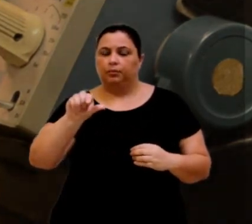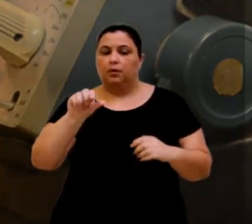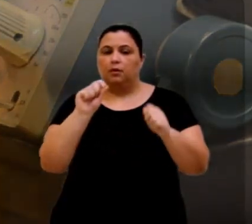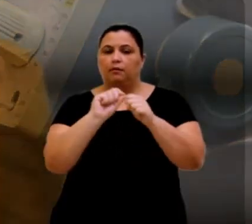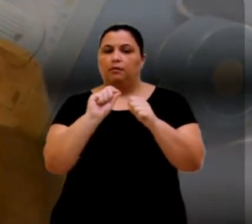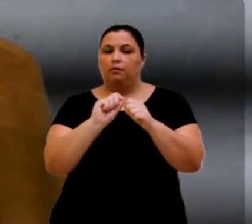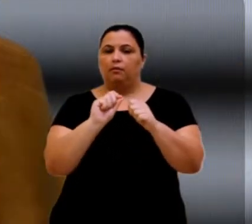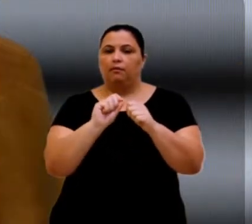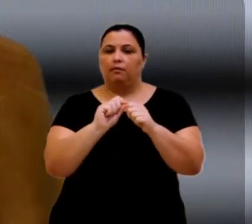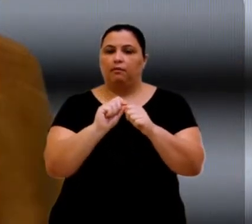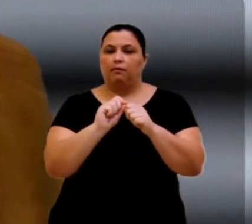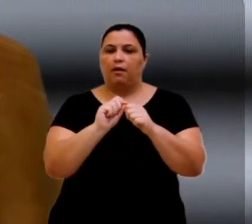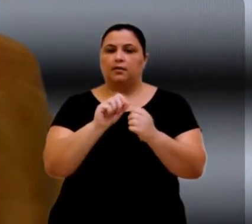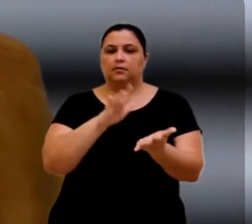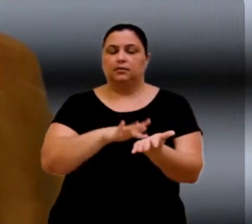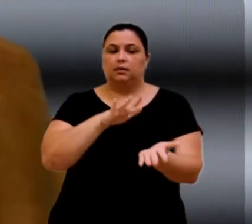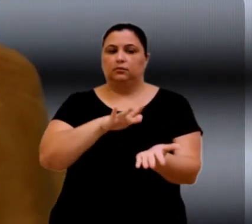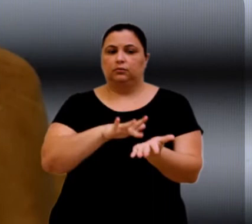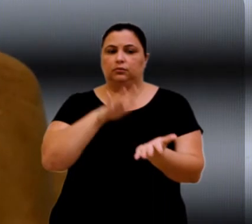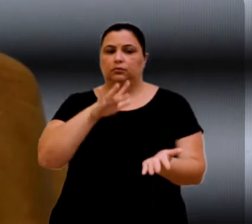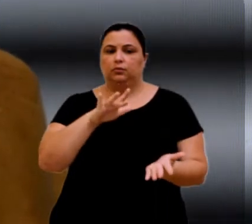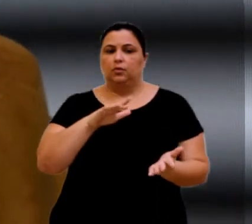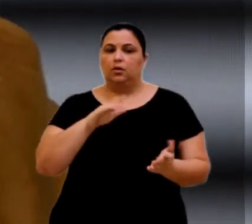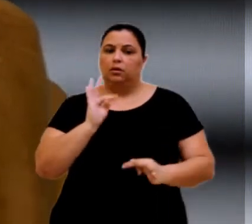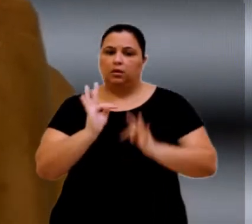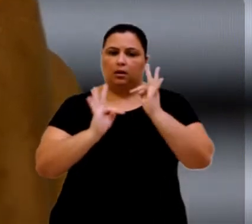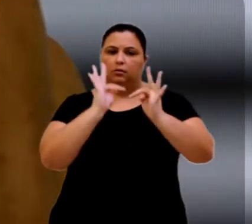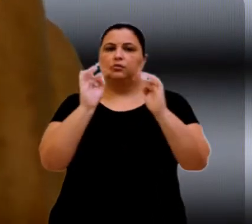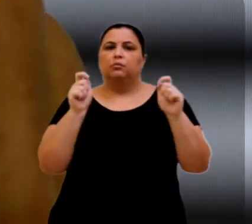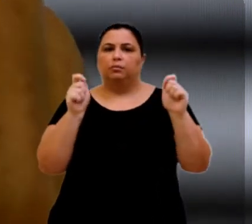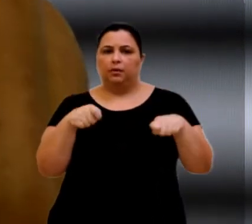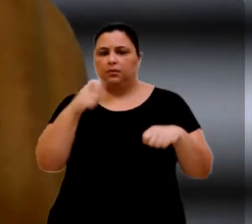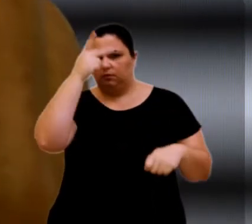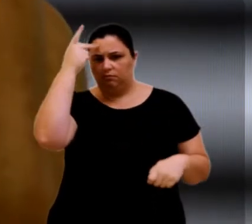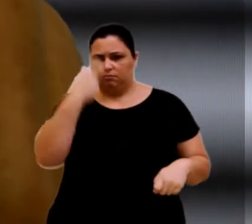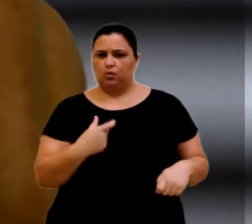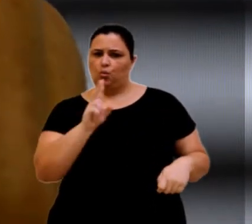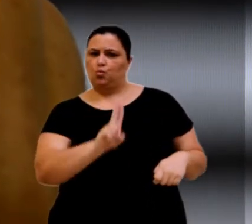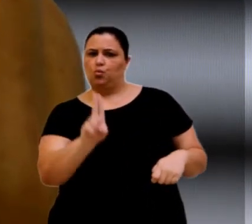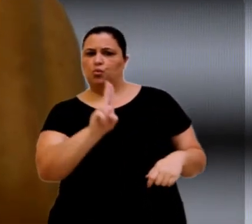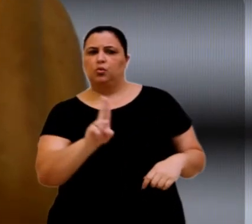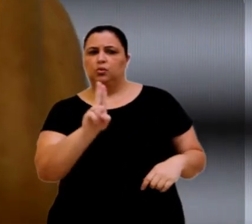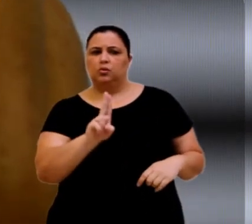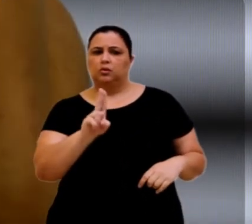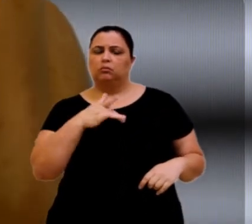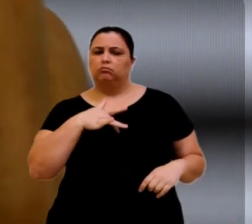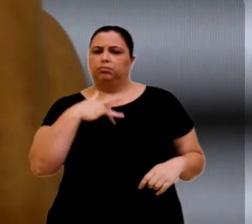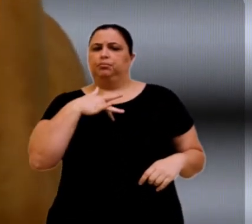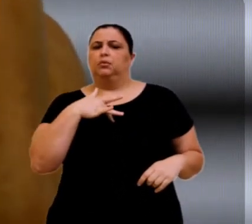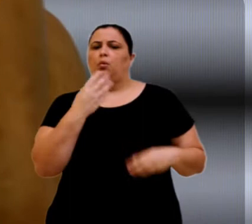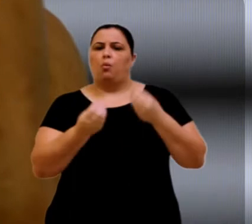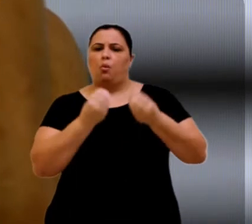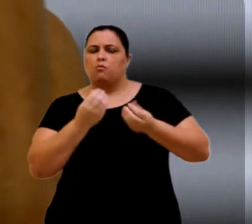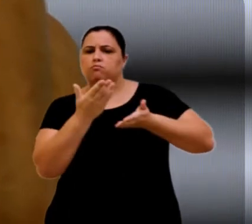O termo Haptic está relacionado a uma resposta tátil, tecnologia que permite aos usuários sentir que algo foi feito em